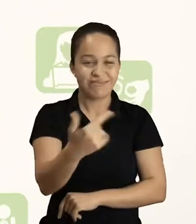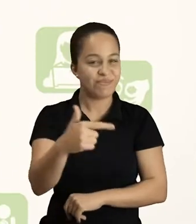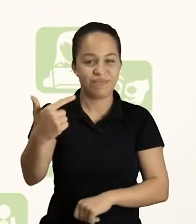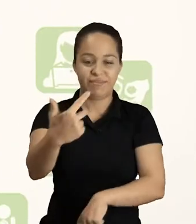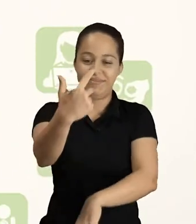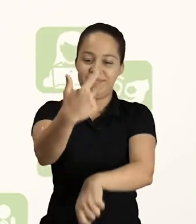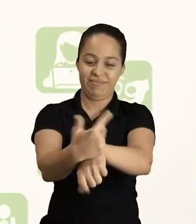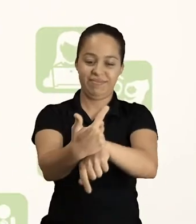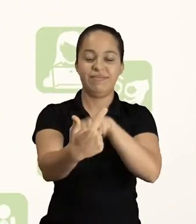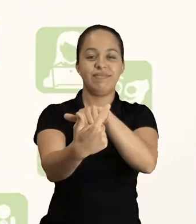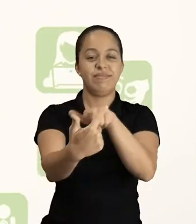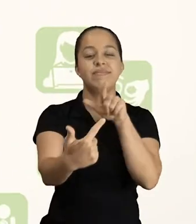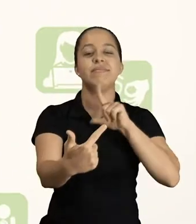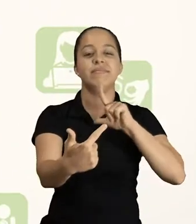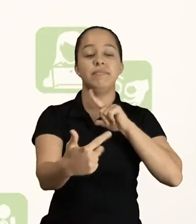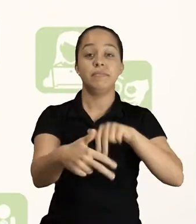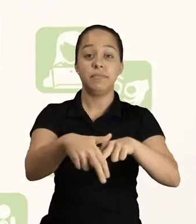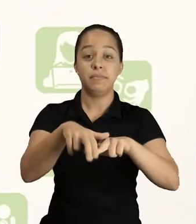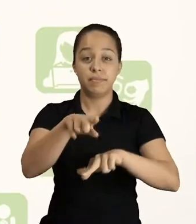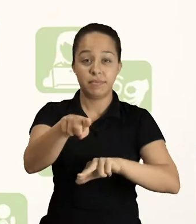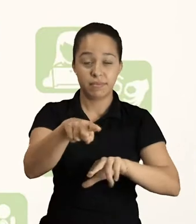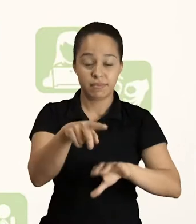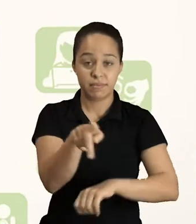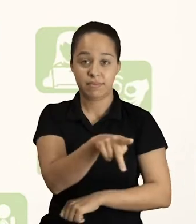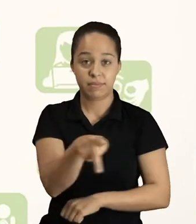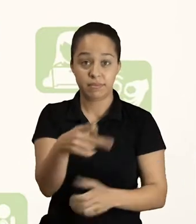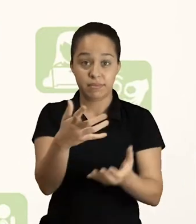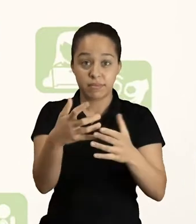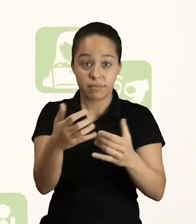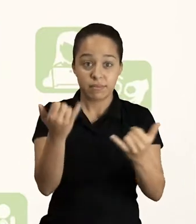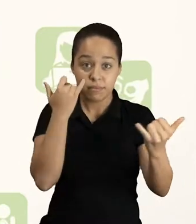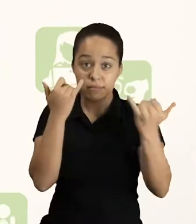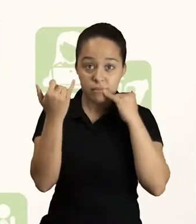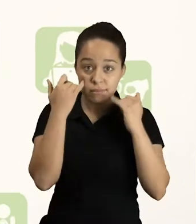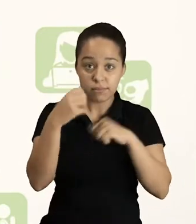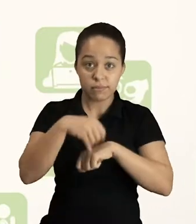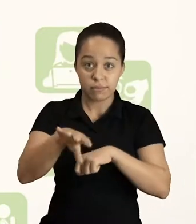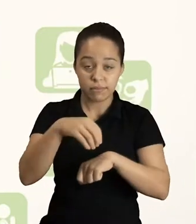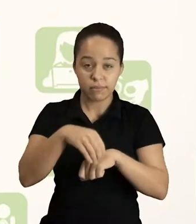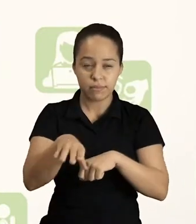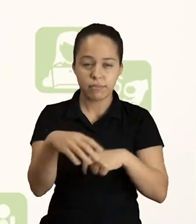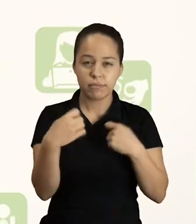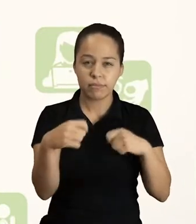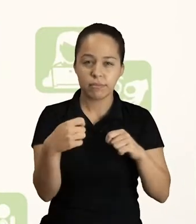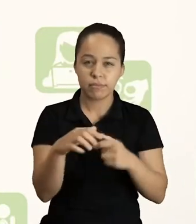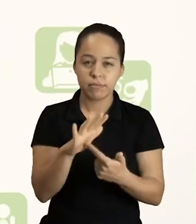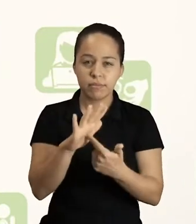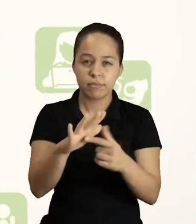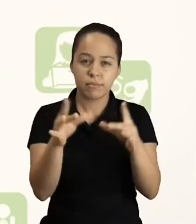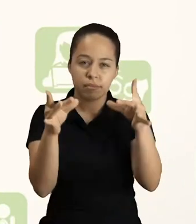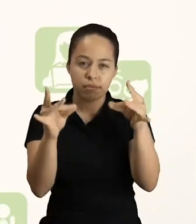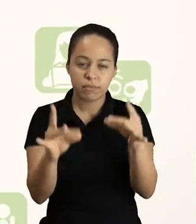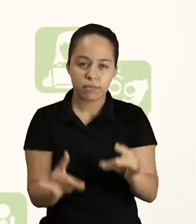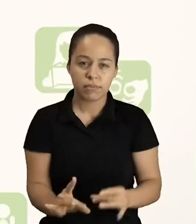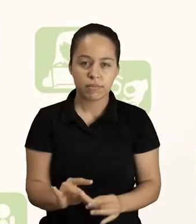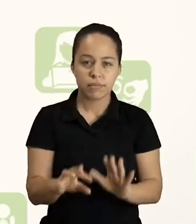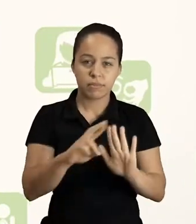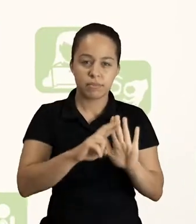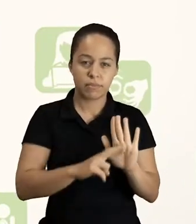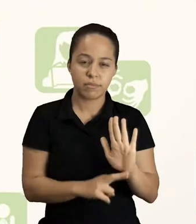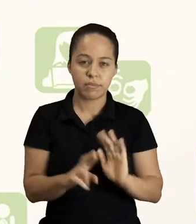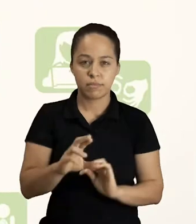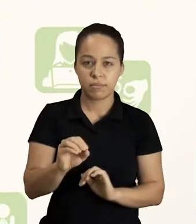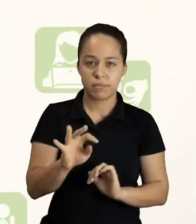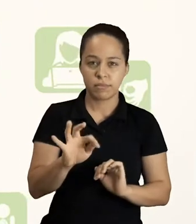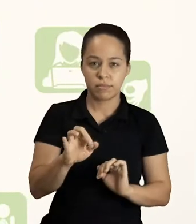fundamental que todas as características que você, professor, desejar transmitir estejam apontadas no roteiro